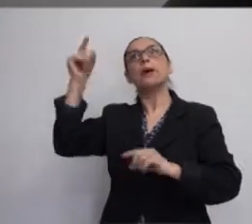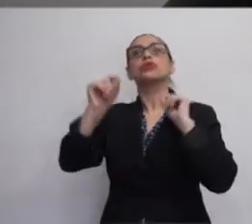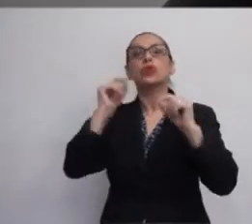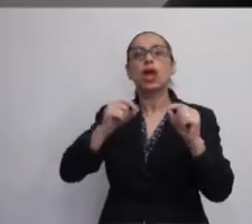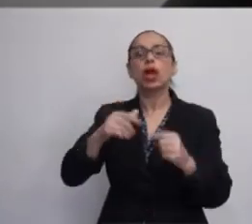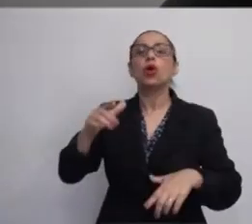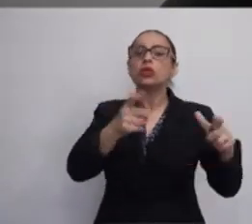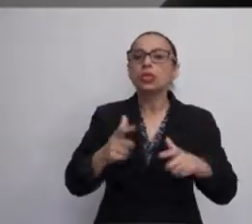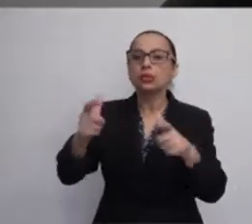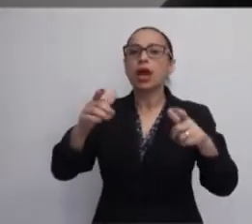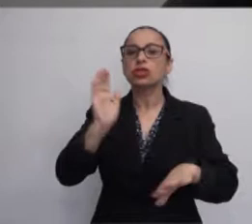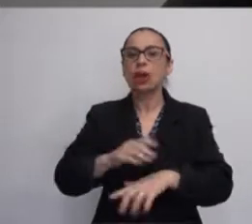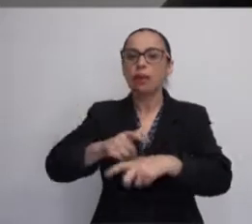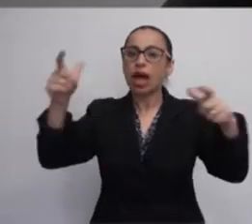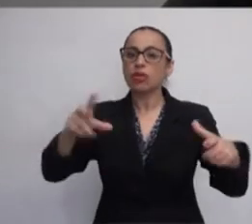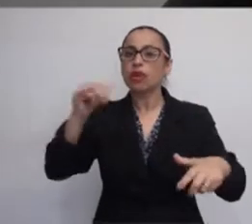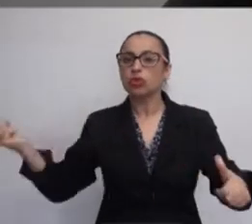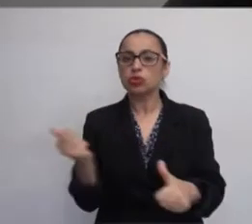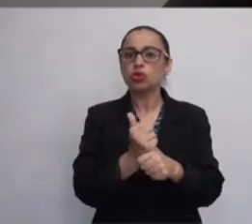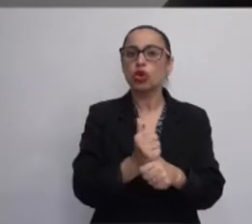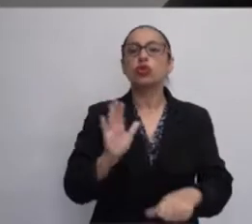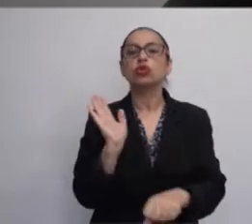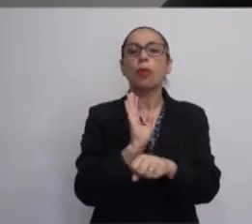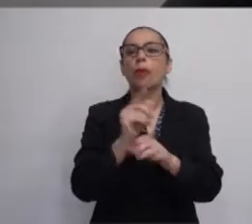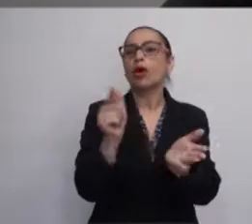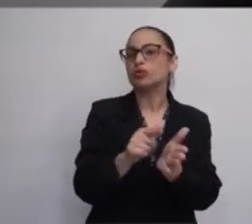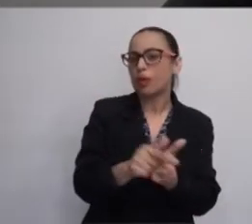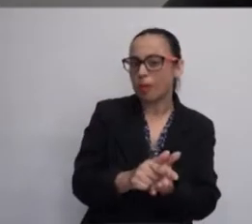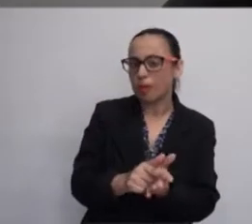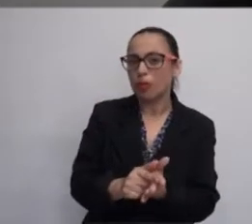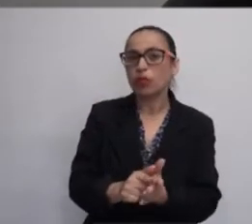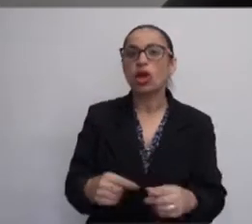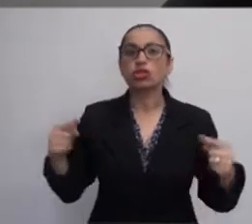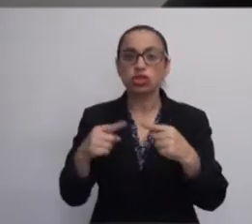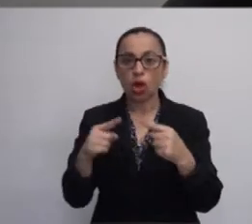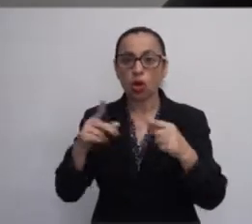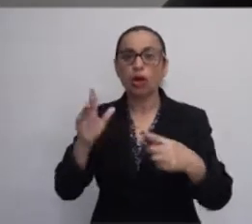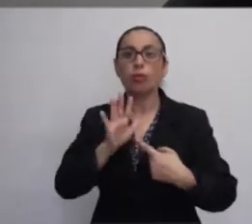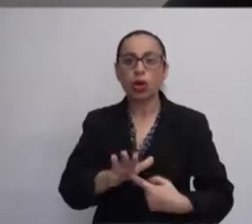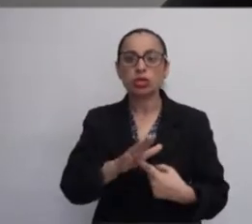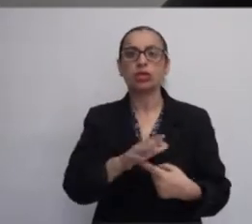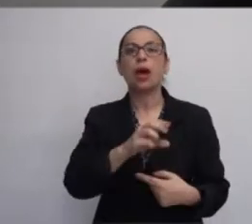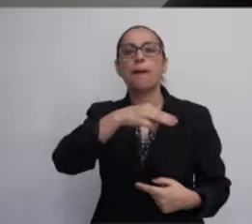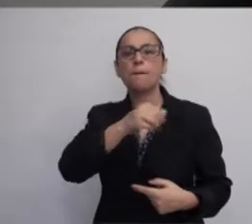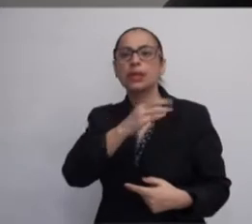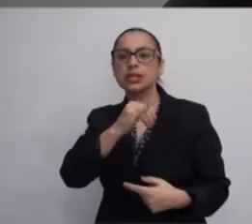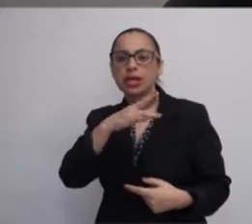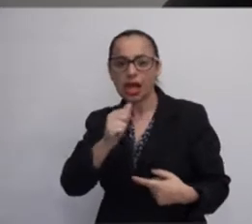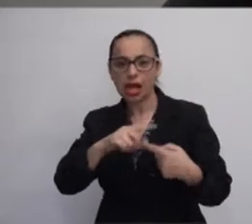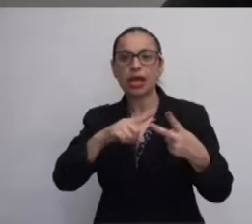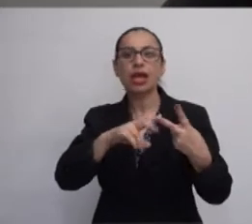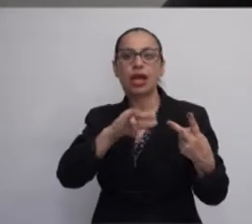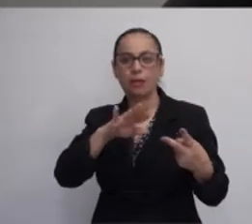criados substituiriam os suportes em papel, conforme a conta dos autores Macieira e Ribeiro.